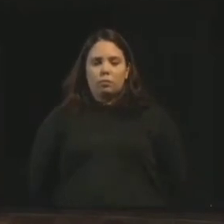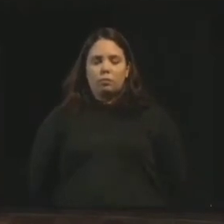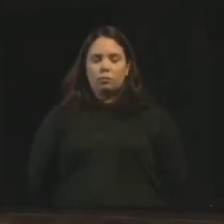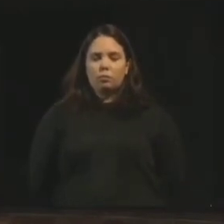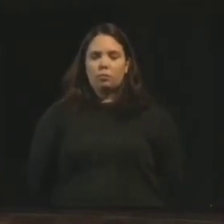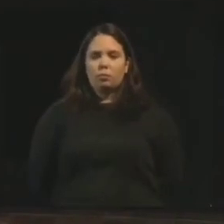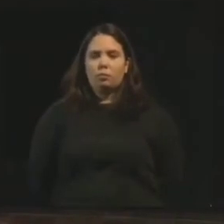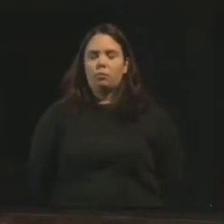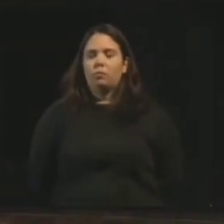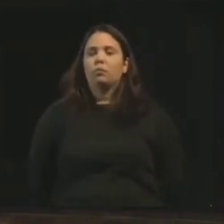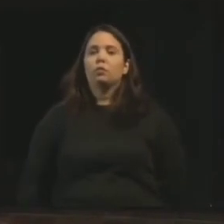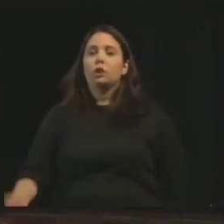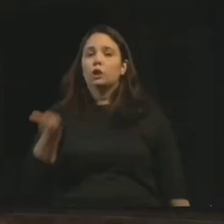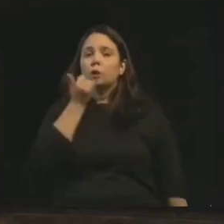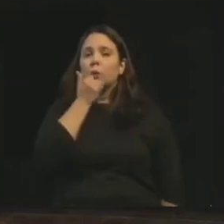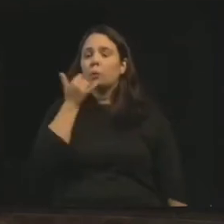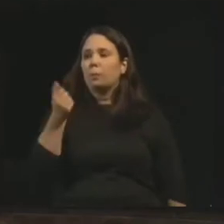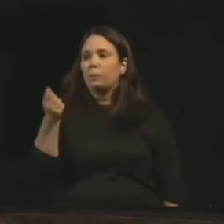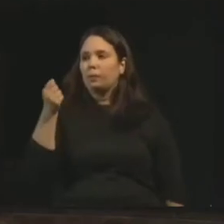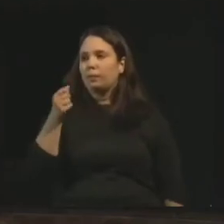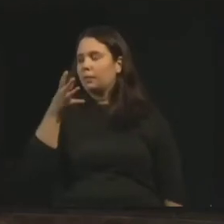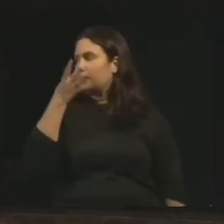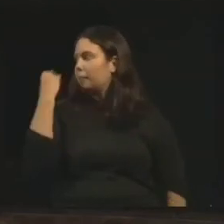Perdão, eu não estava passando os slides, não?